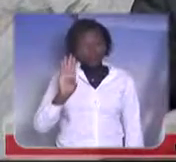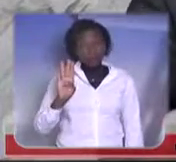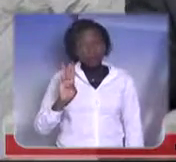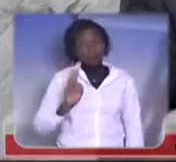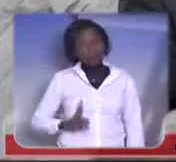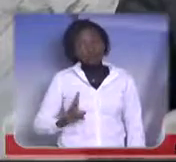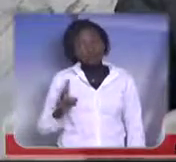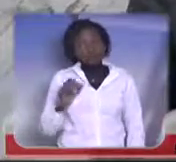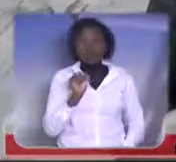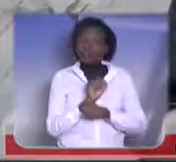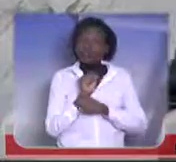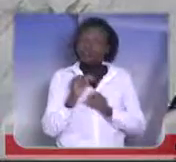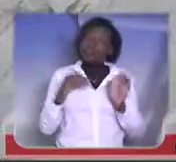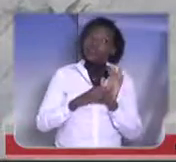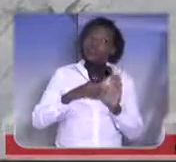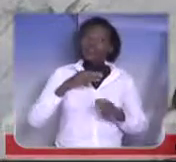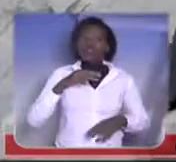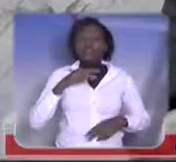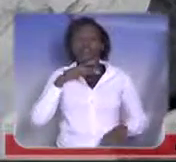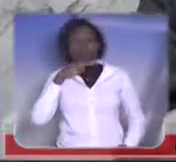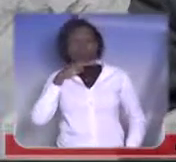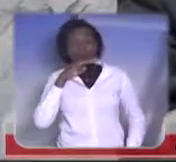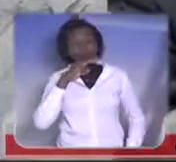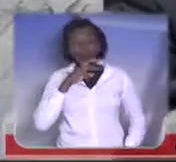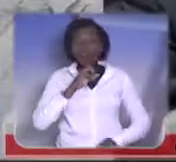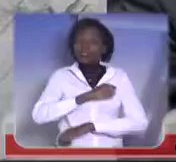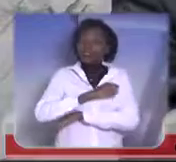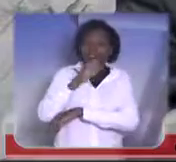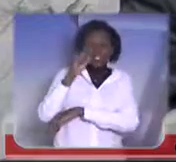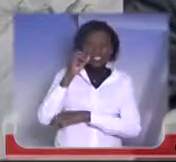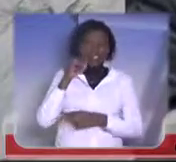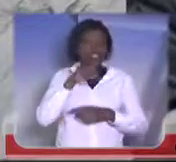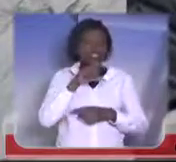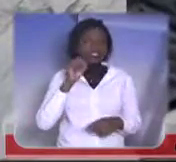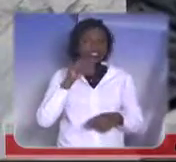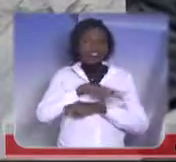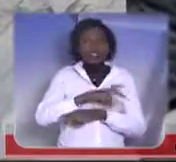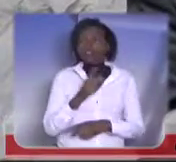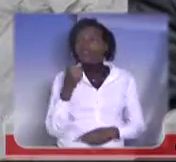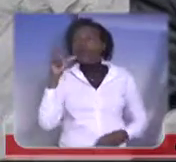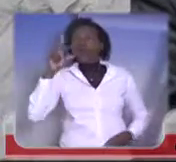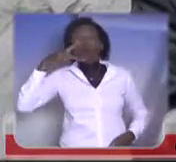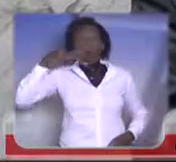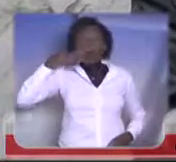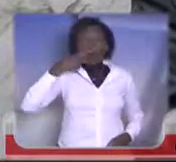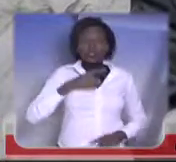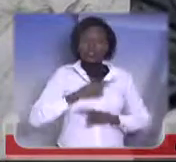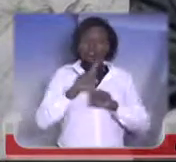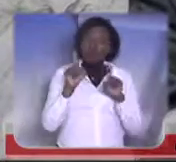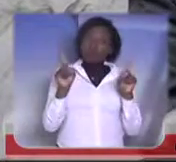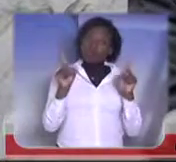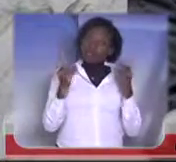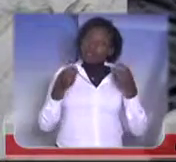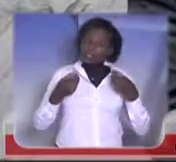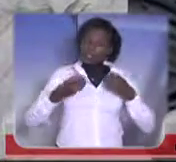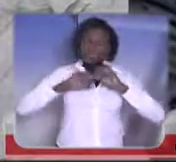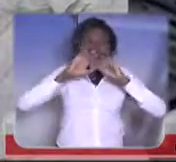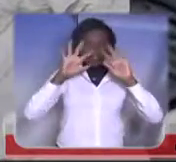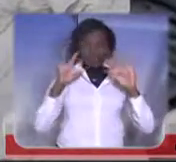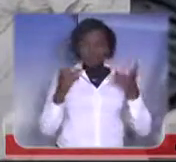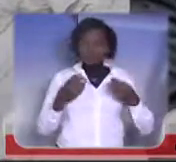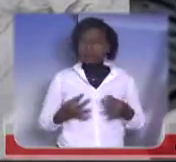poder sair do partido e escolher um outro partido. Mas que eu já deixo claro, se não chegar uma